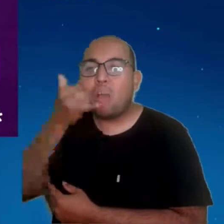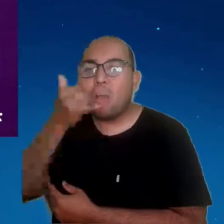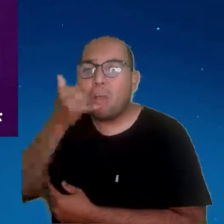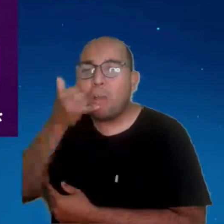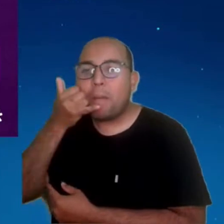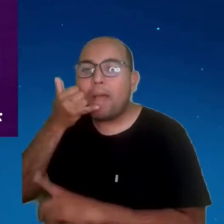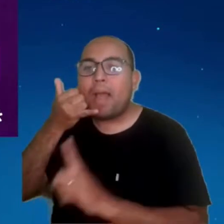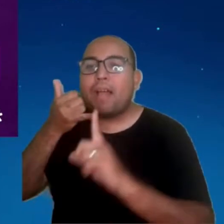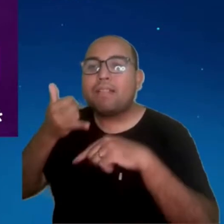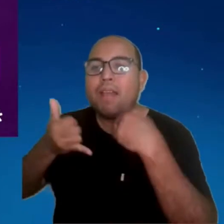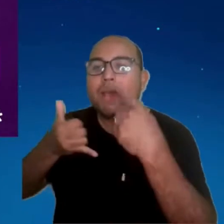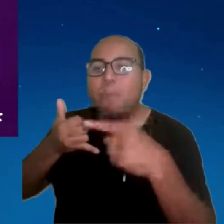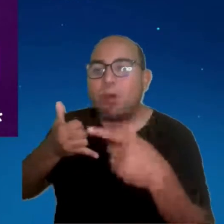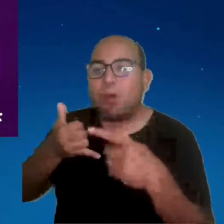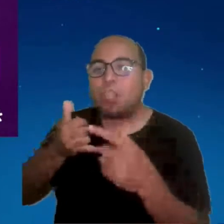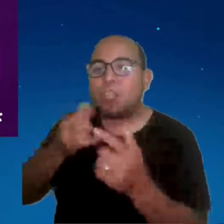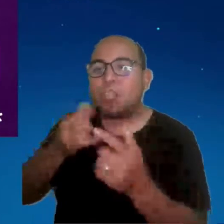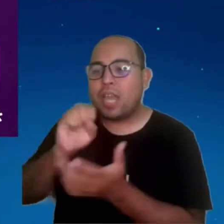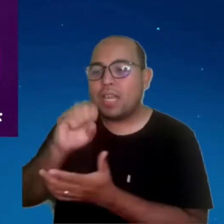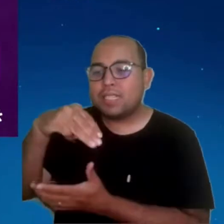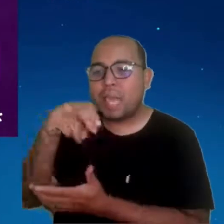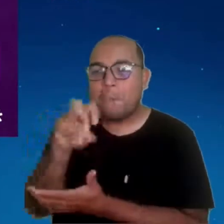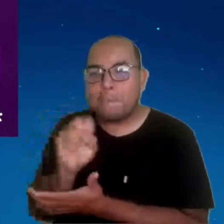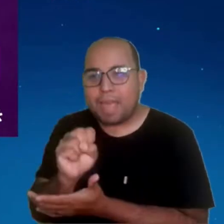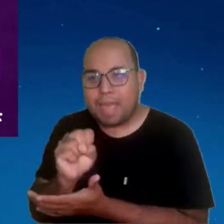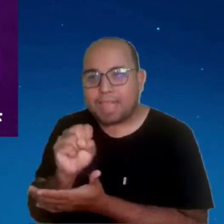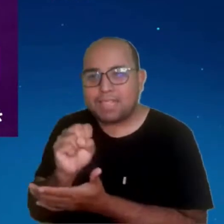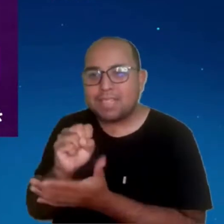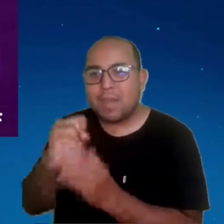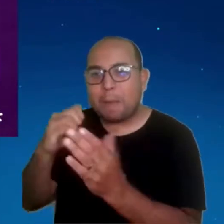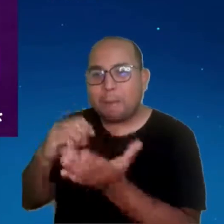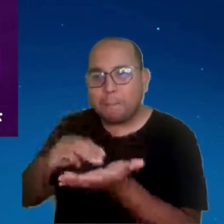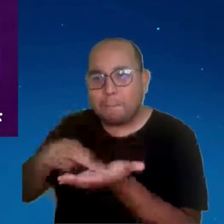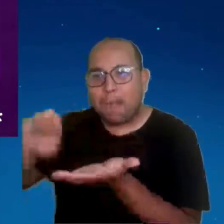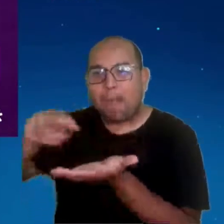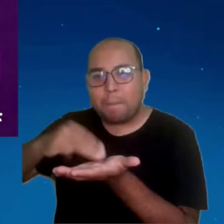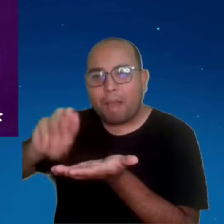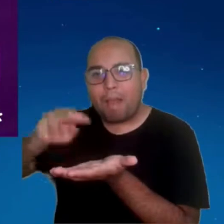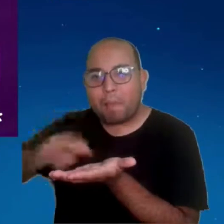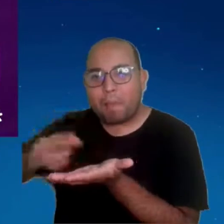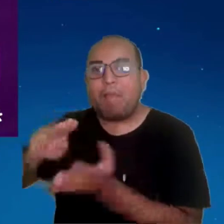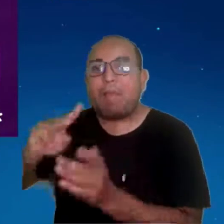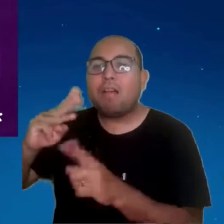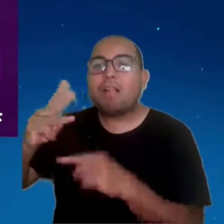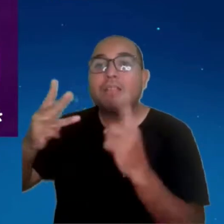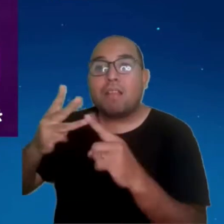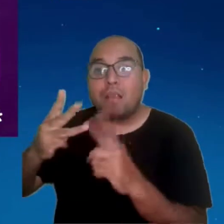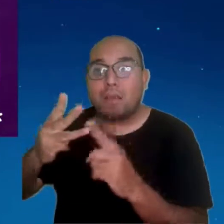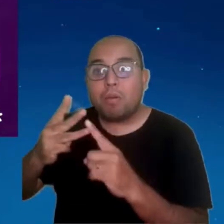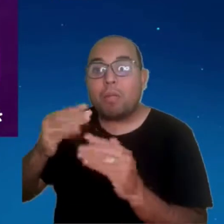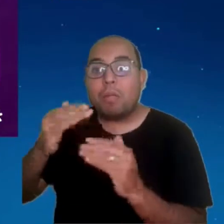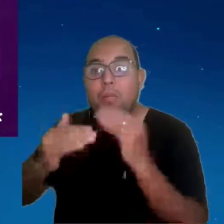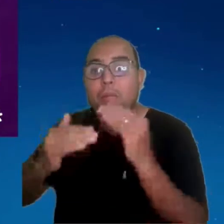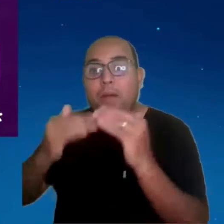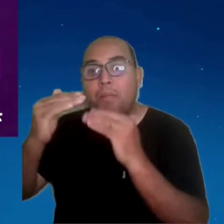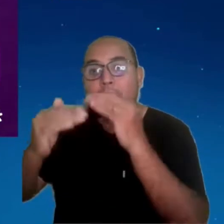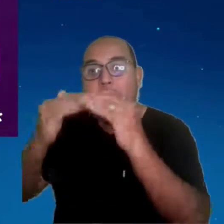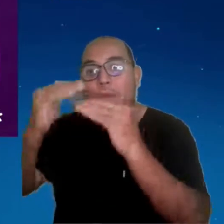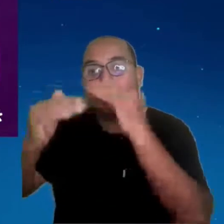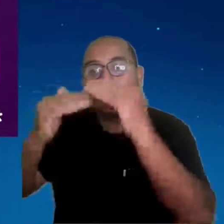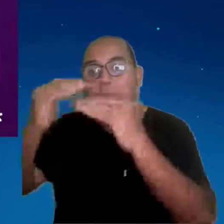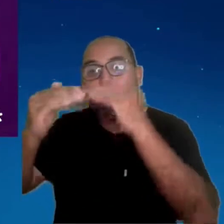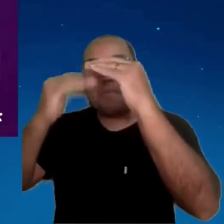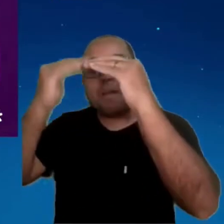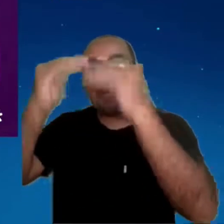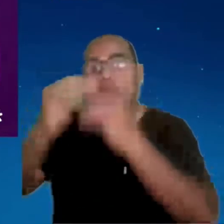e agora a no 5G. Esse 5G que vocês veem no roteador, é só a frequência em gigahertz, que é a frequência de comunicação que está com